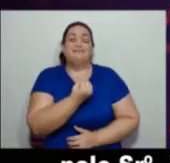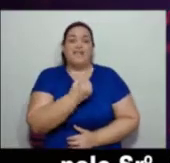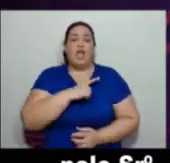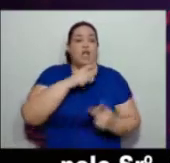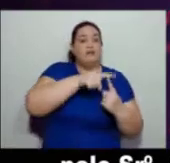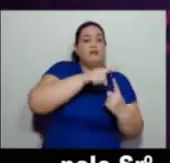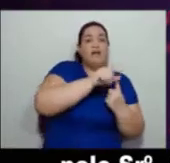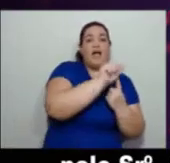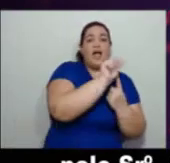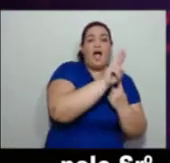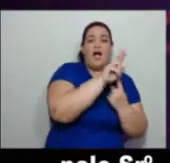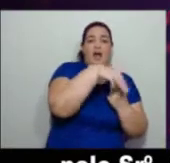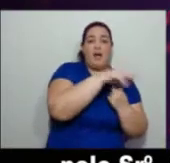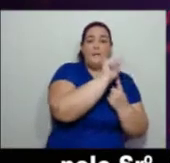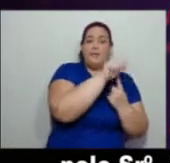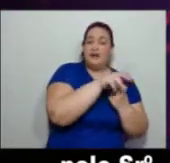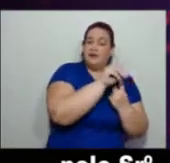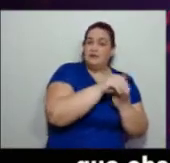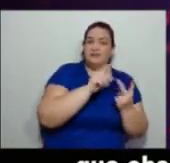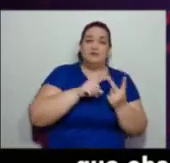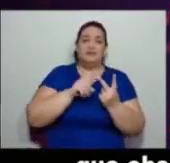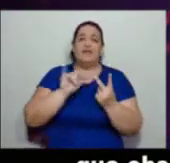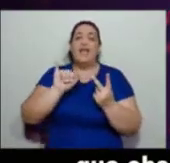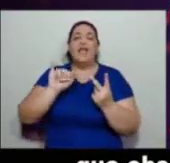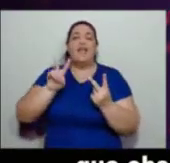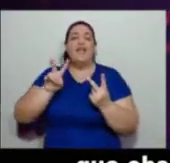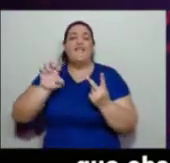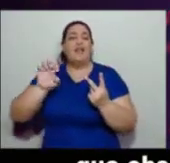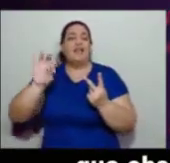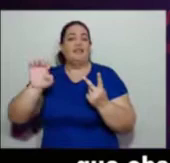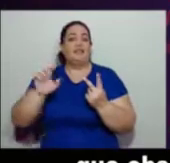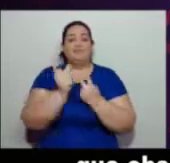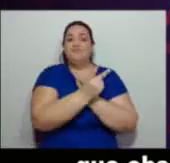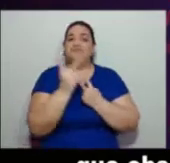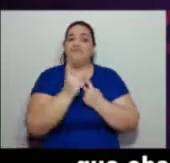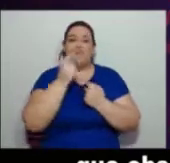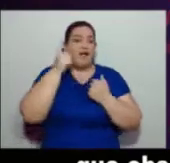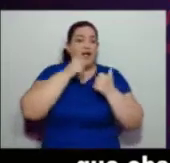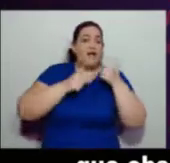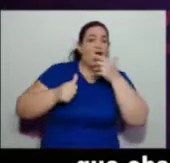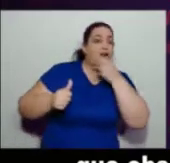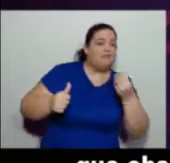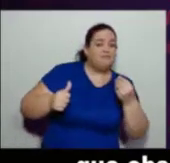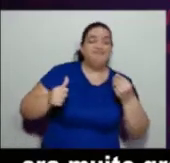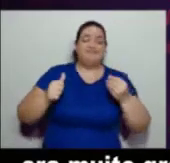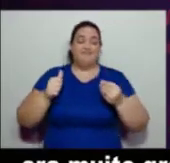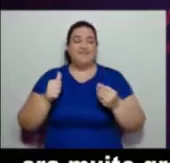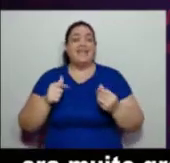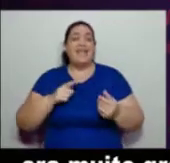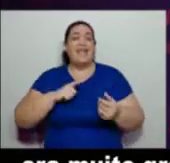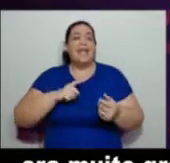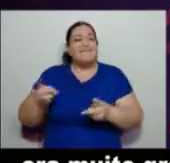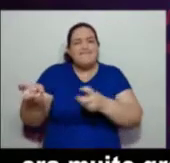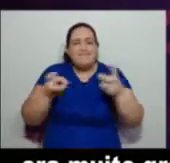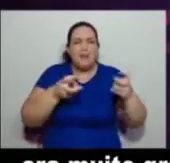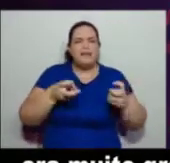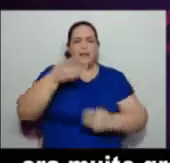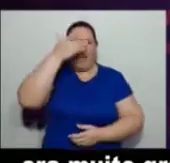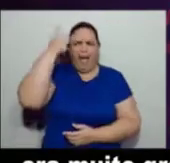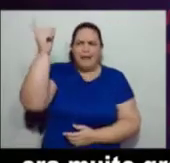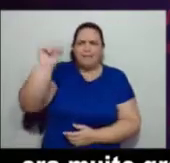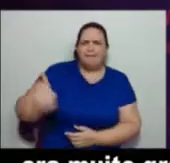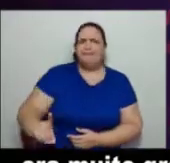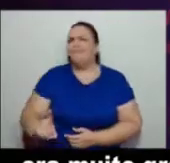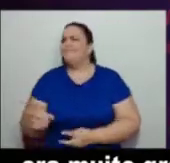senhora Ivete Moreira Rabelo, que observaram que o número de pessoas com deficiência era muito grande e que no estado